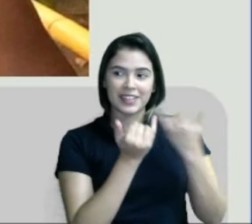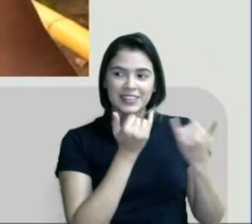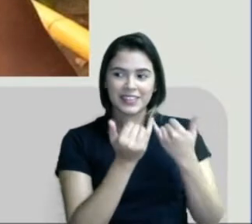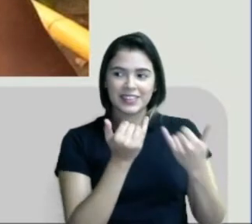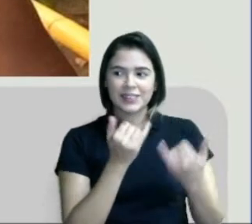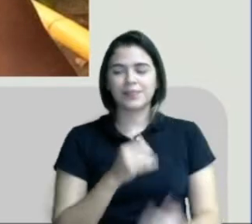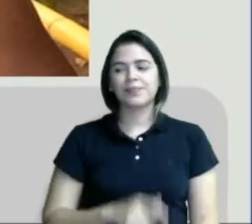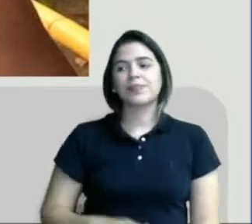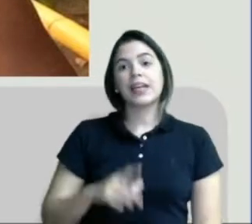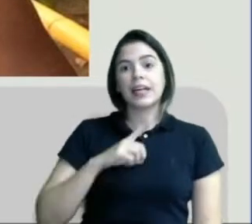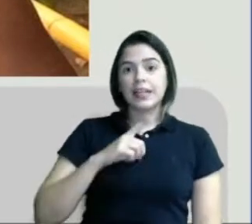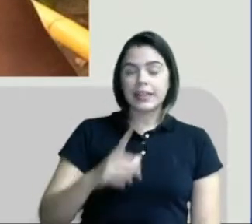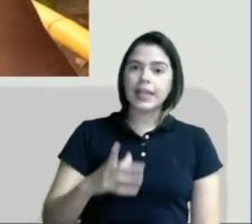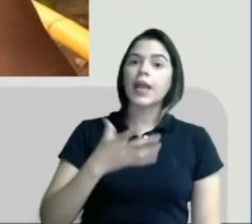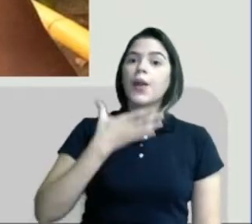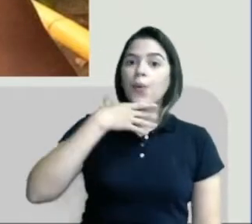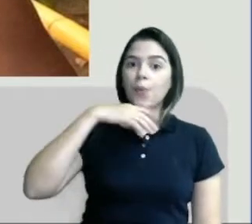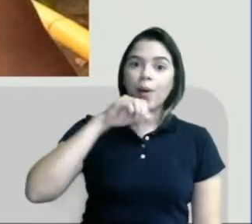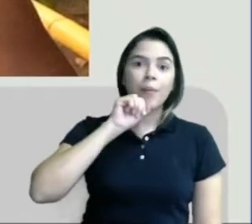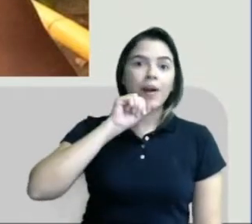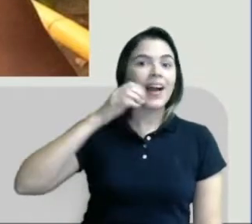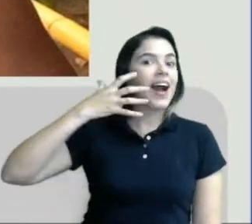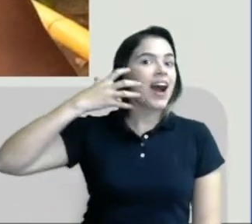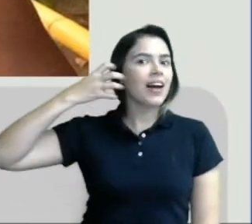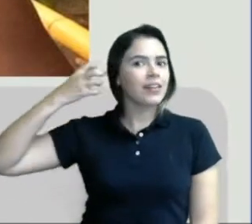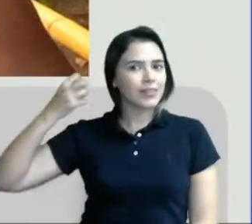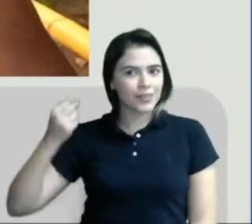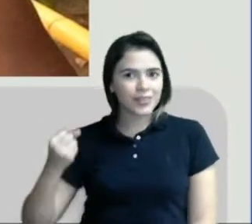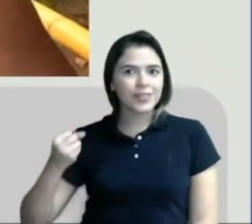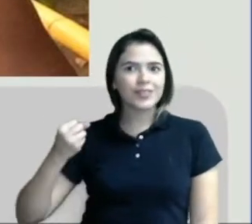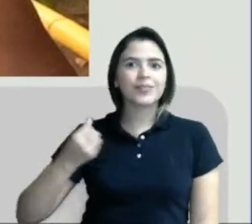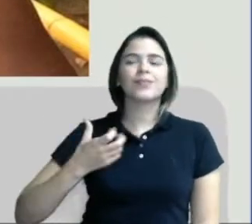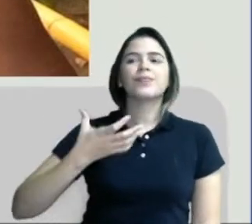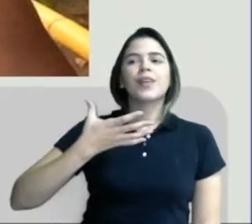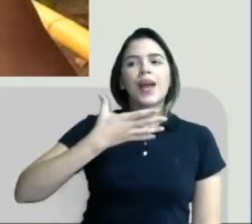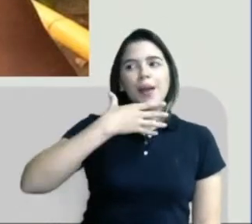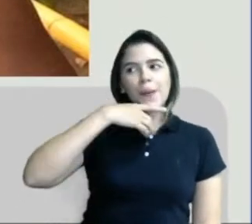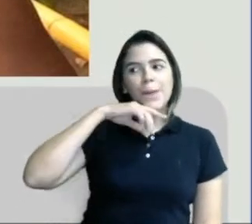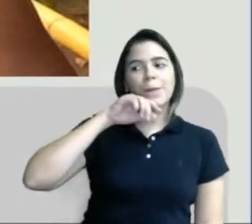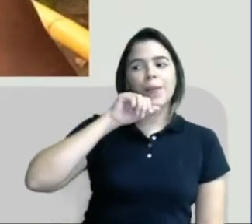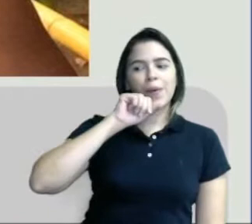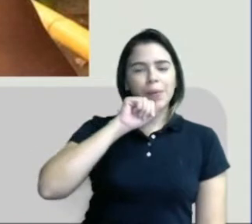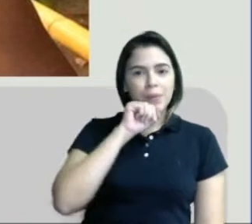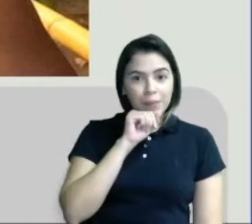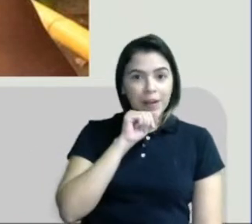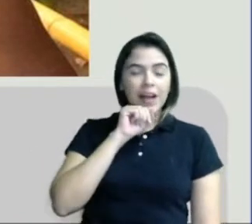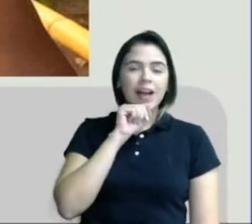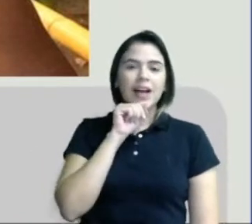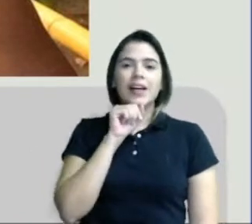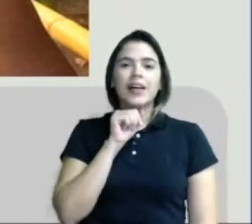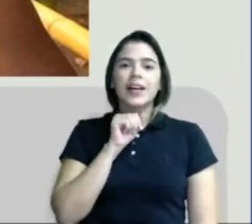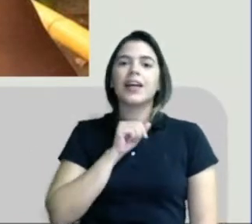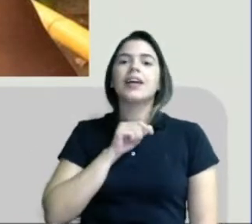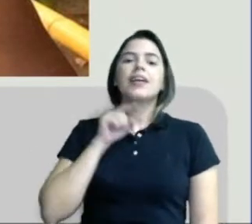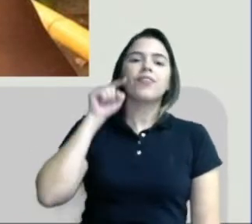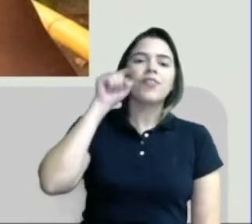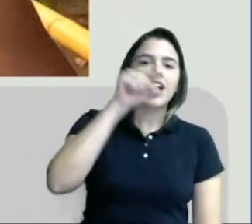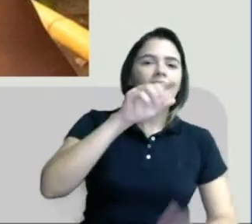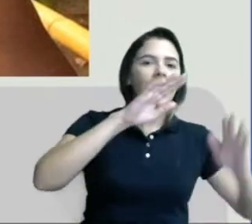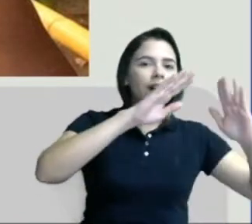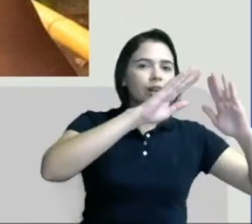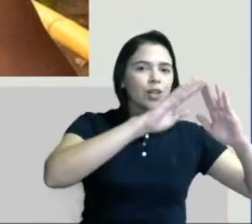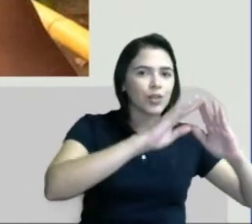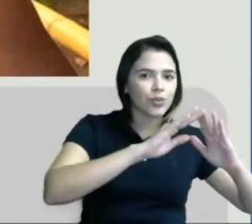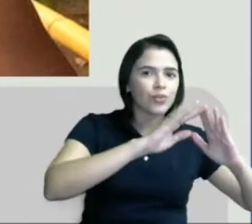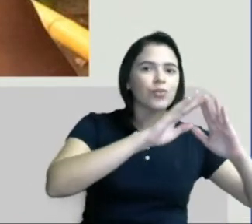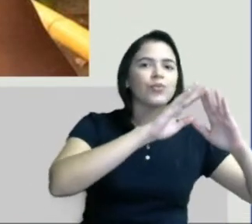O pai adotivo é aquele papai que vai lá no orfanato,